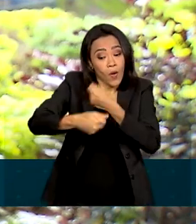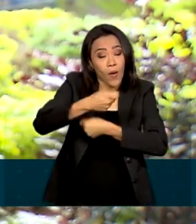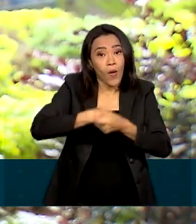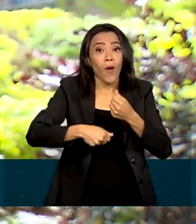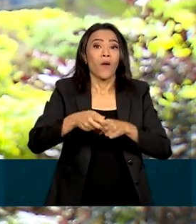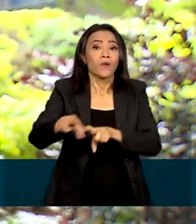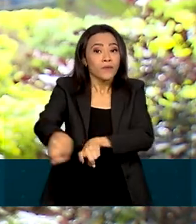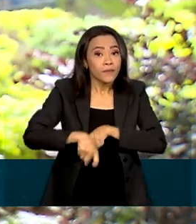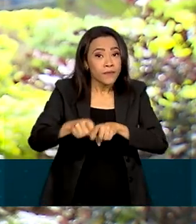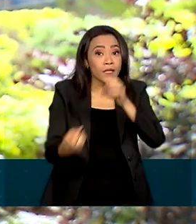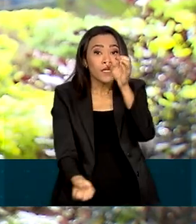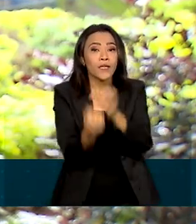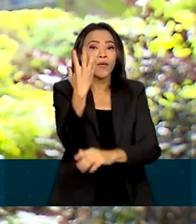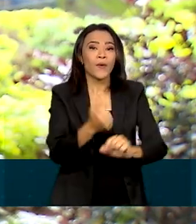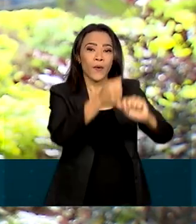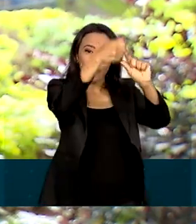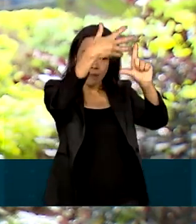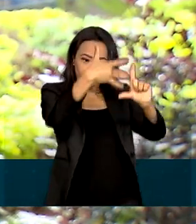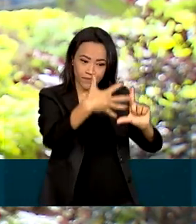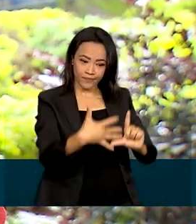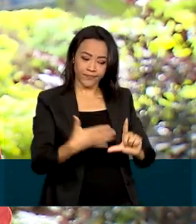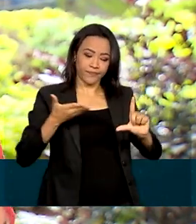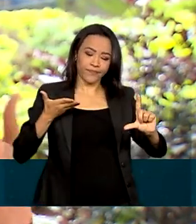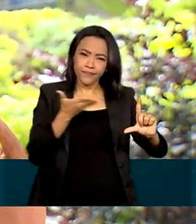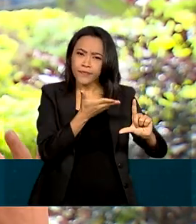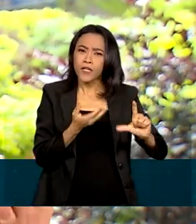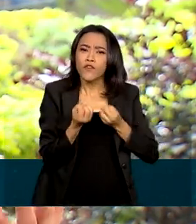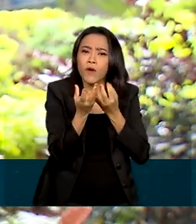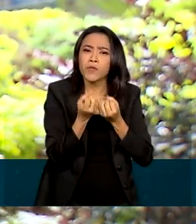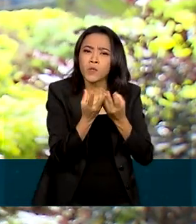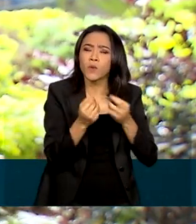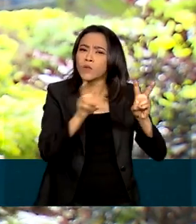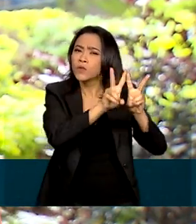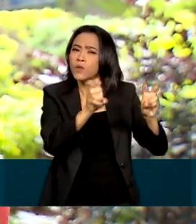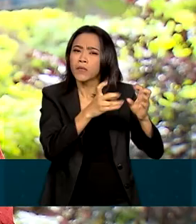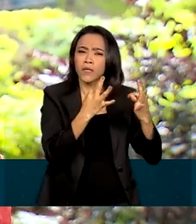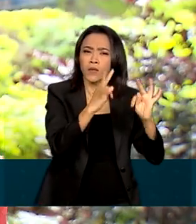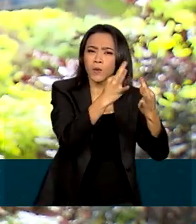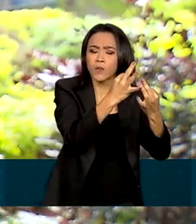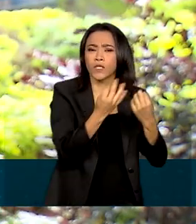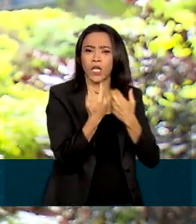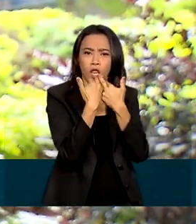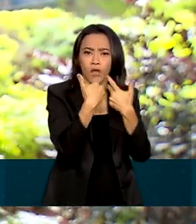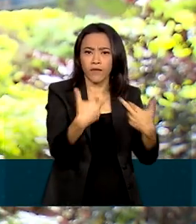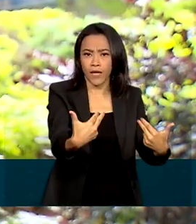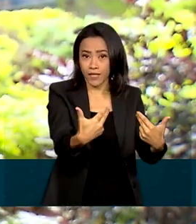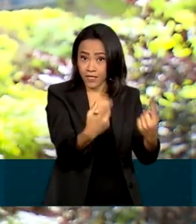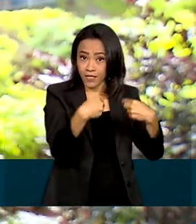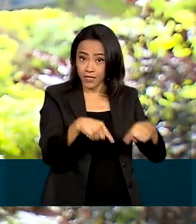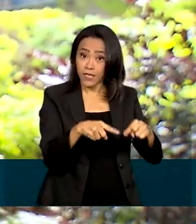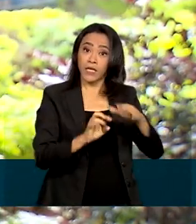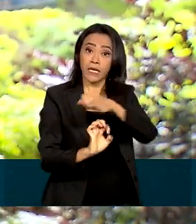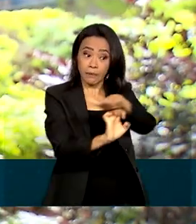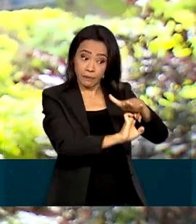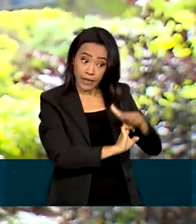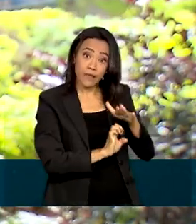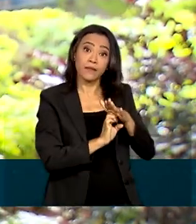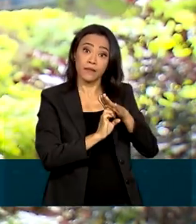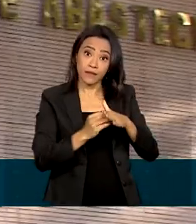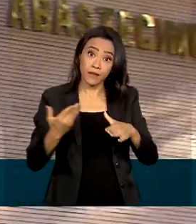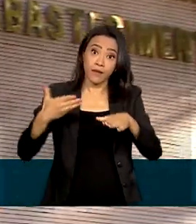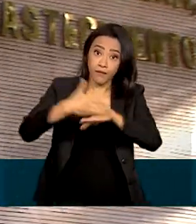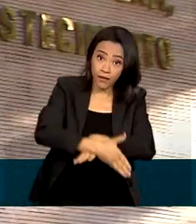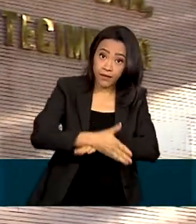federal criou a plataforma AgroHob Brasil, que reúne informações sobre tecnologia, inovação e empresas que estreiam no